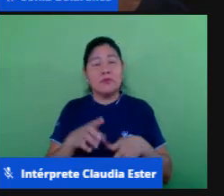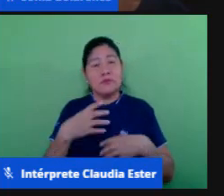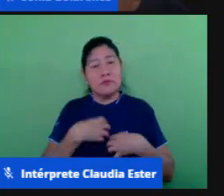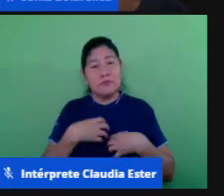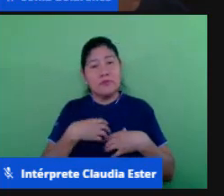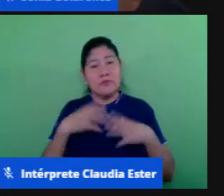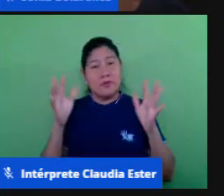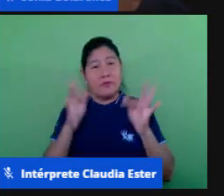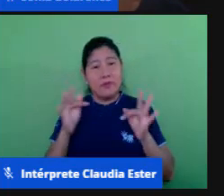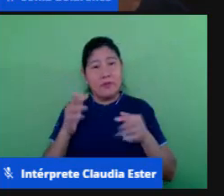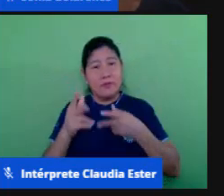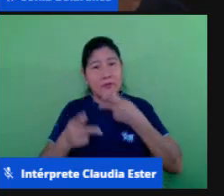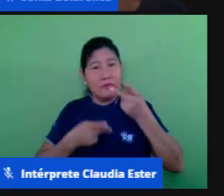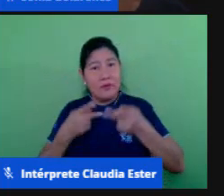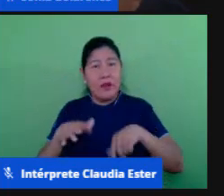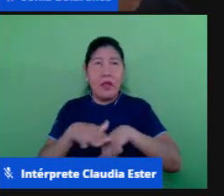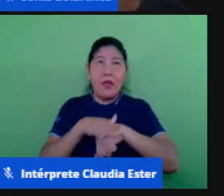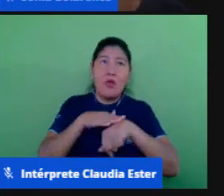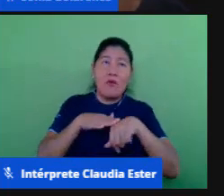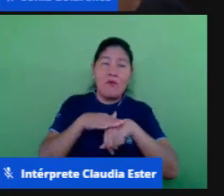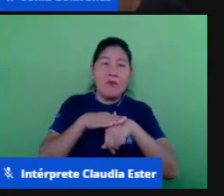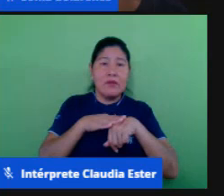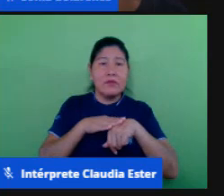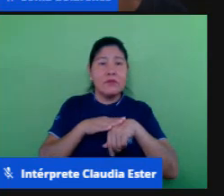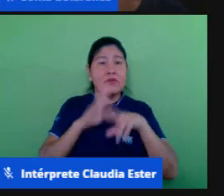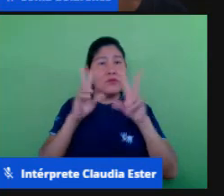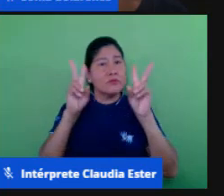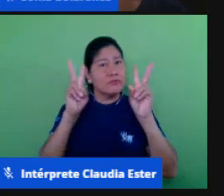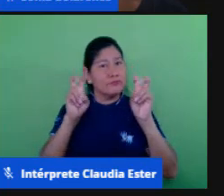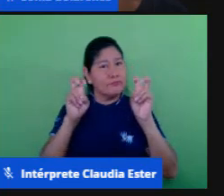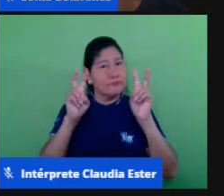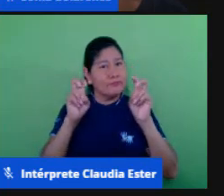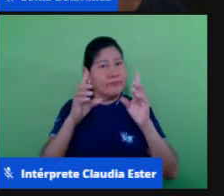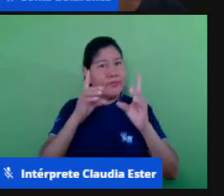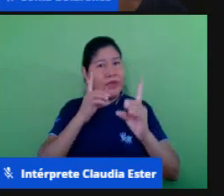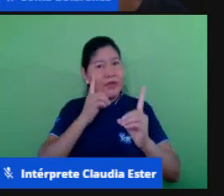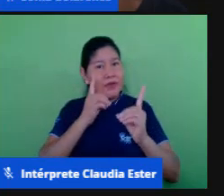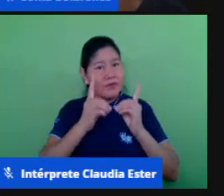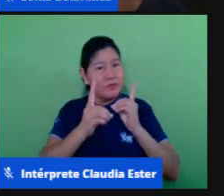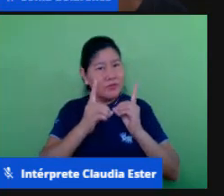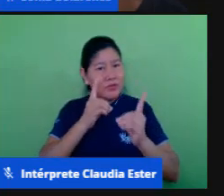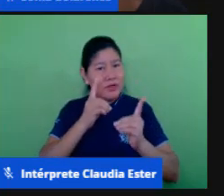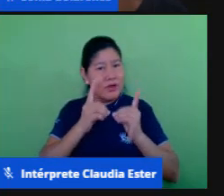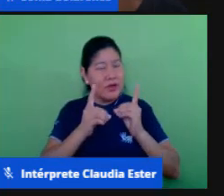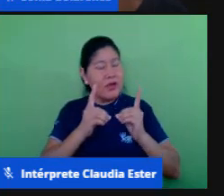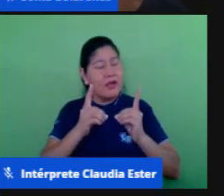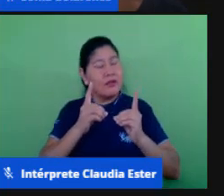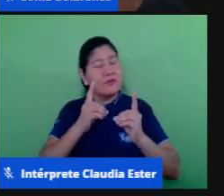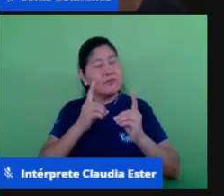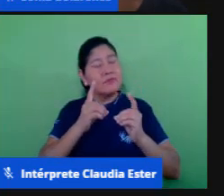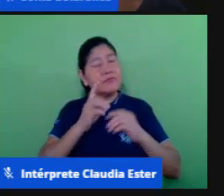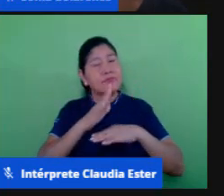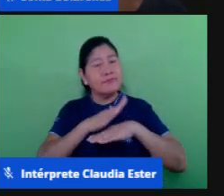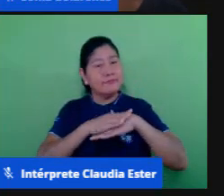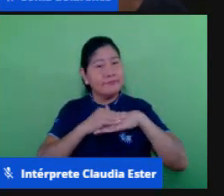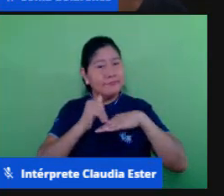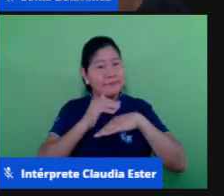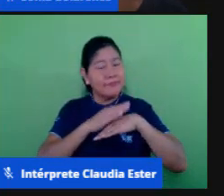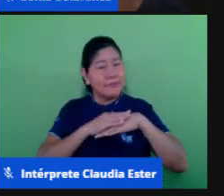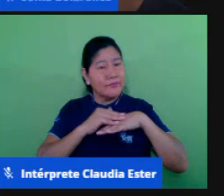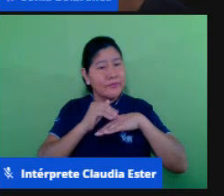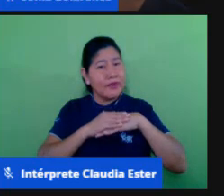diálogos sobre afetividade nas aulas remotas o quanto é importante nós numa